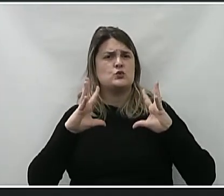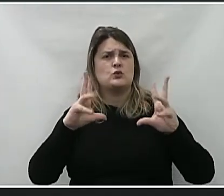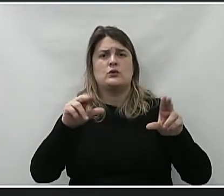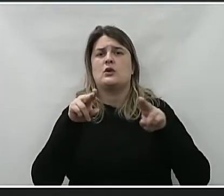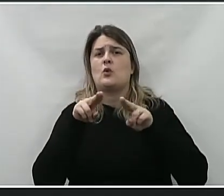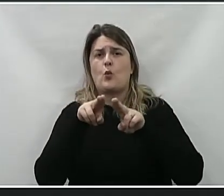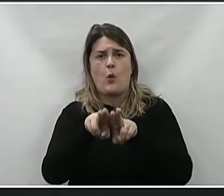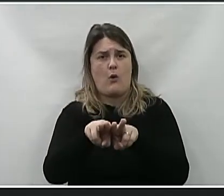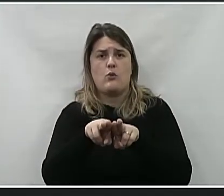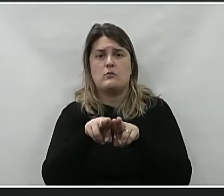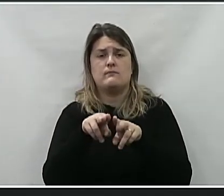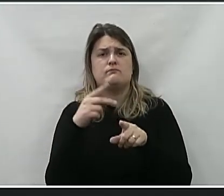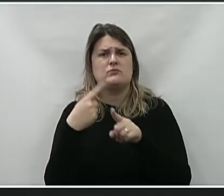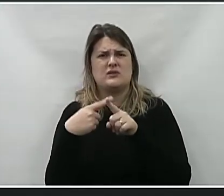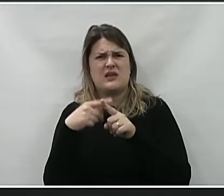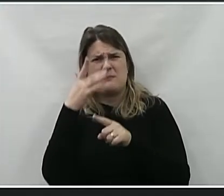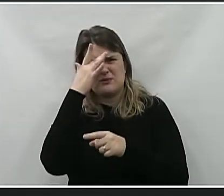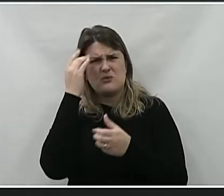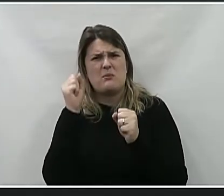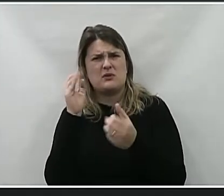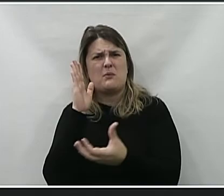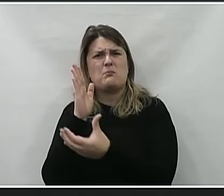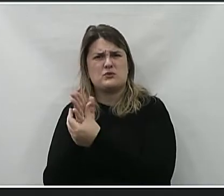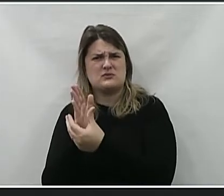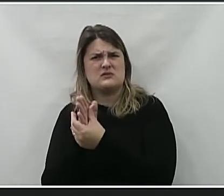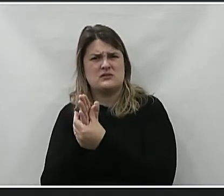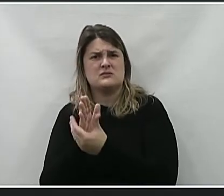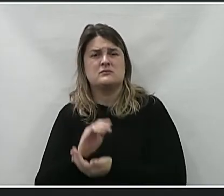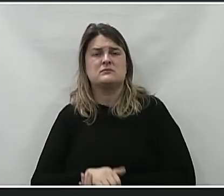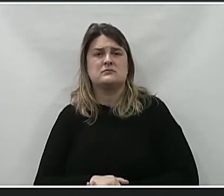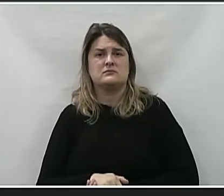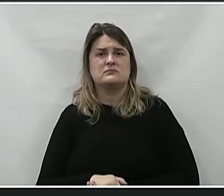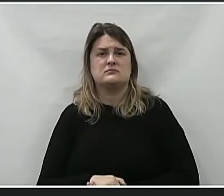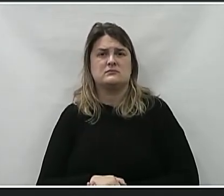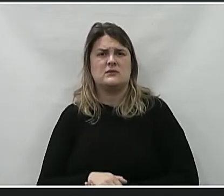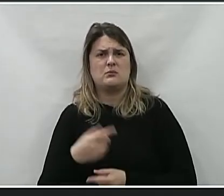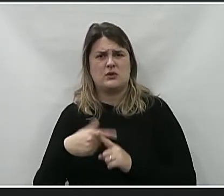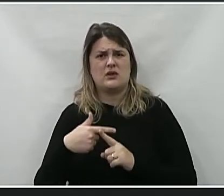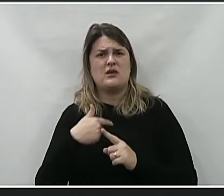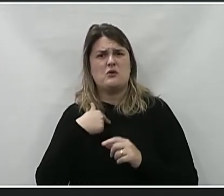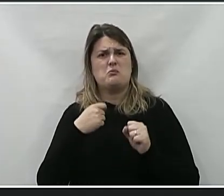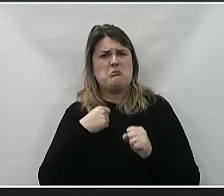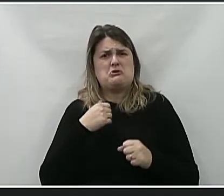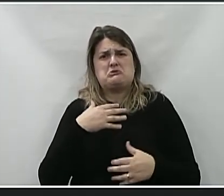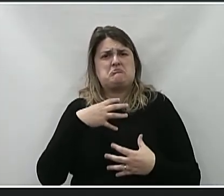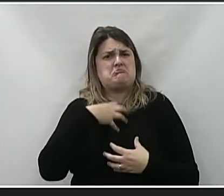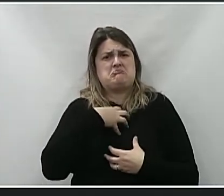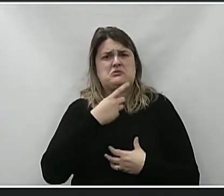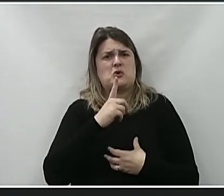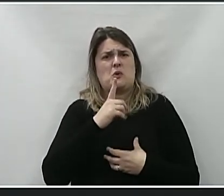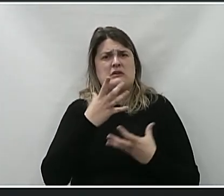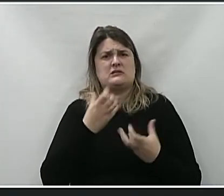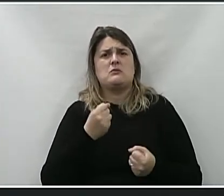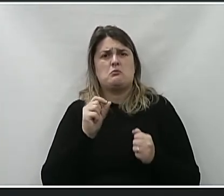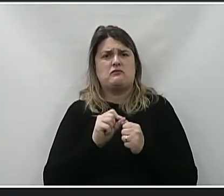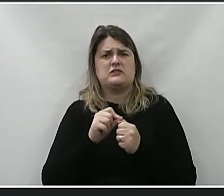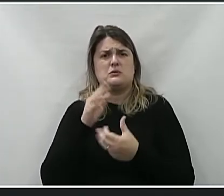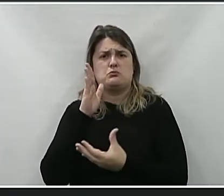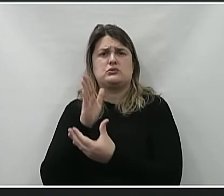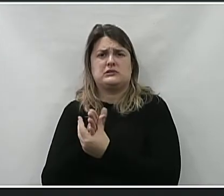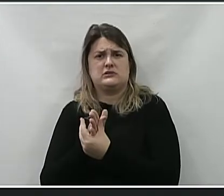balaio. Você tem que tomar cuidado. Você pode receber um processo criminal por causa disso. Porque eu posso me ofender e não entrar com uma ação criminal.